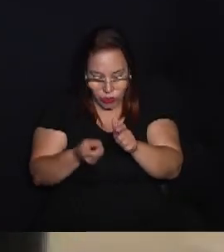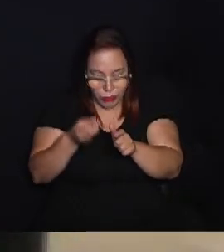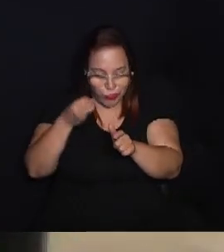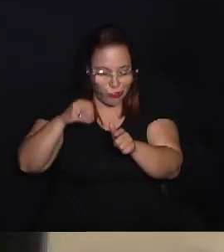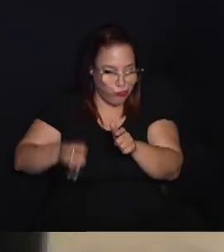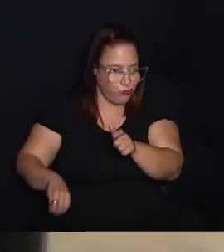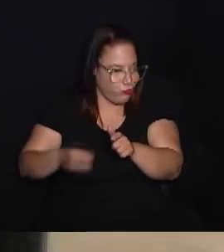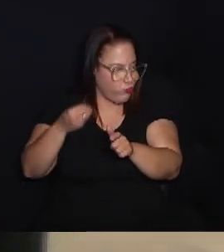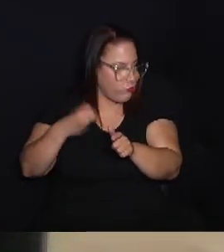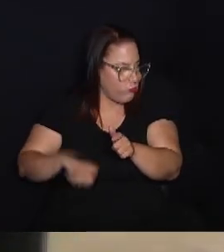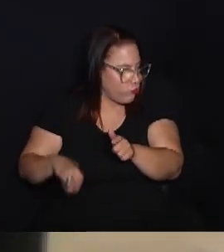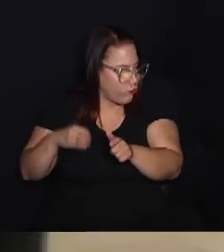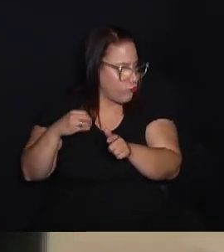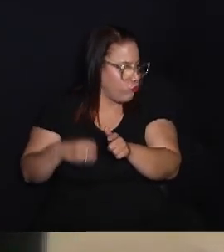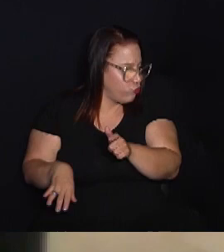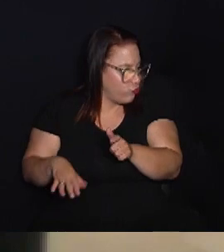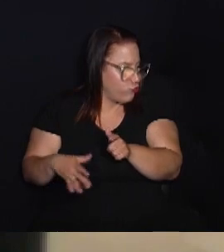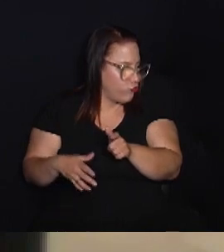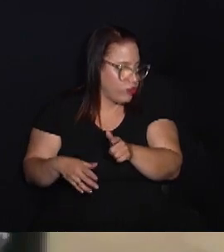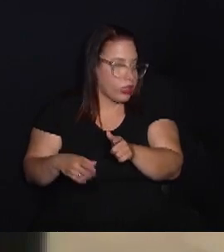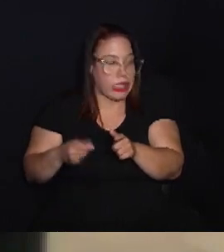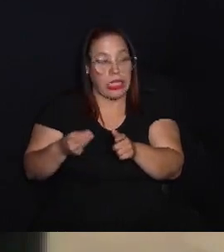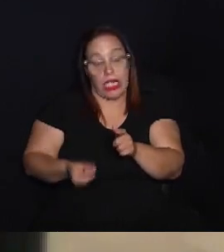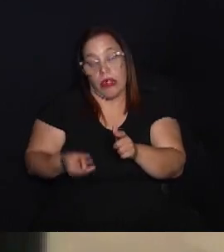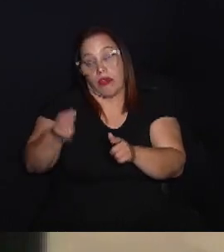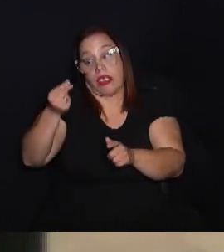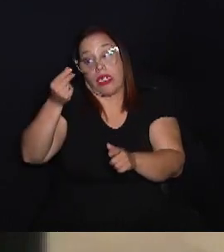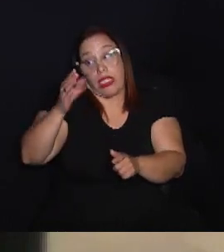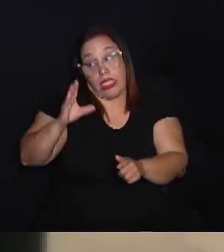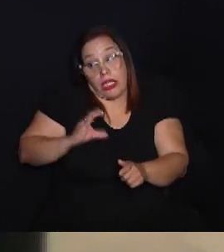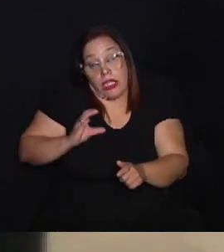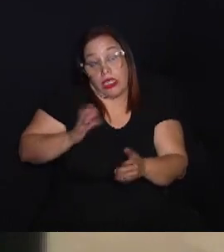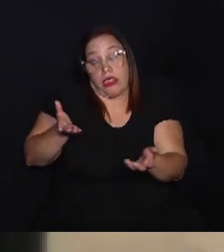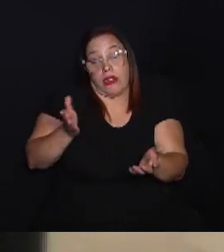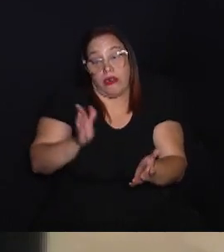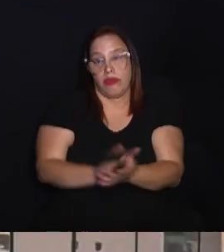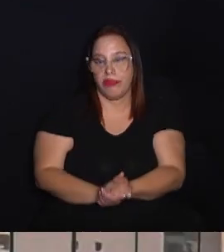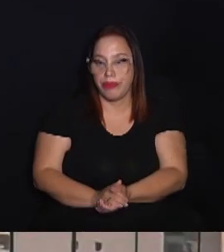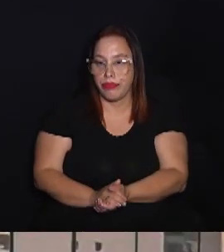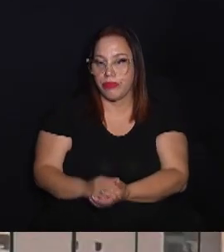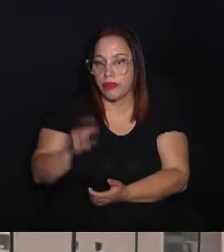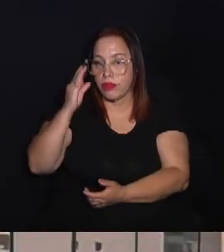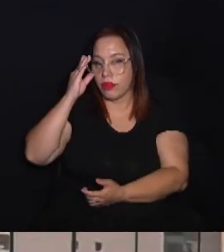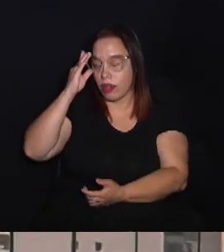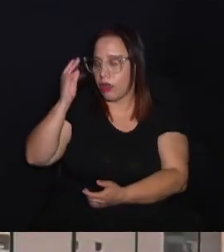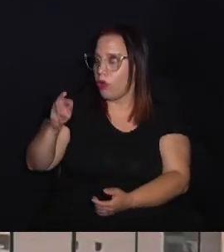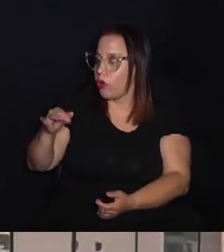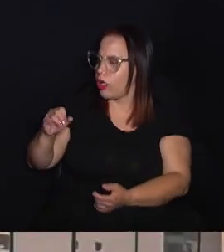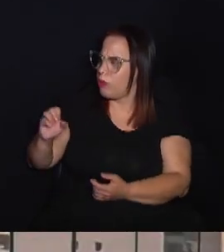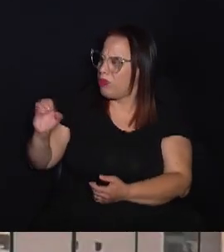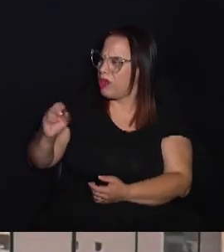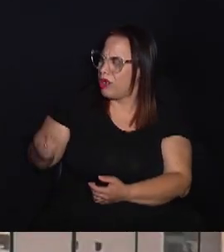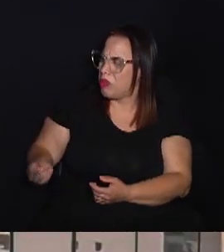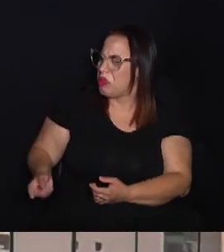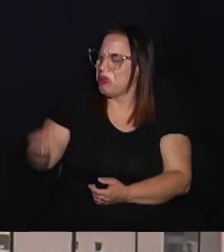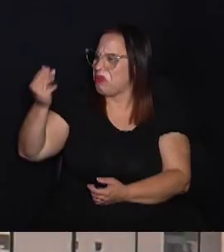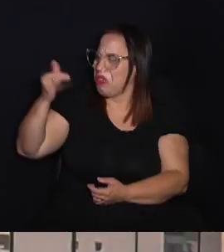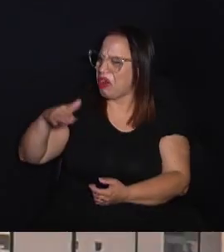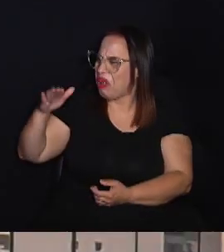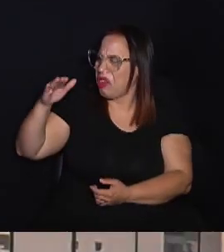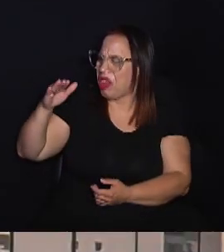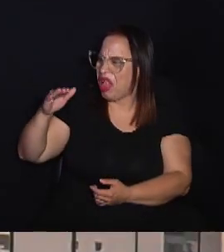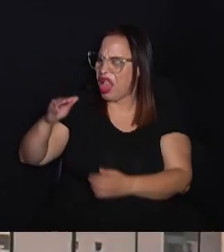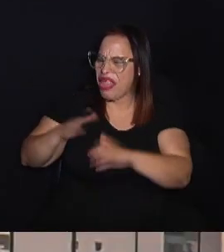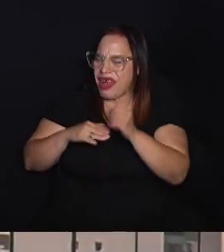a gente vem desperdiçando aquilo que a gente tem do recurso. Então, está ficando mais caro, obviamente. E, Felipe, é muito caro tratar